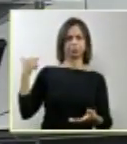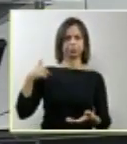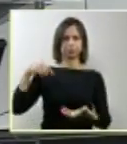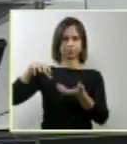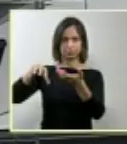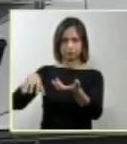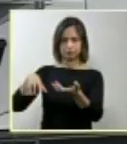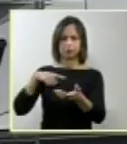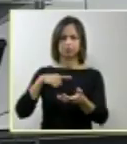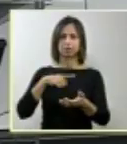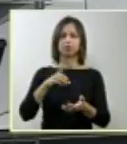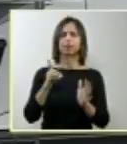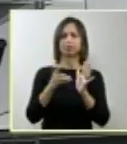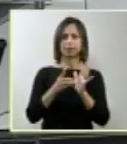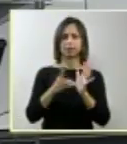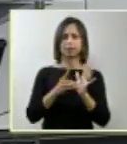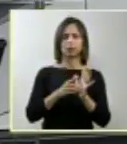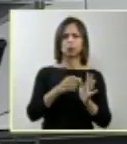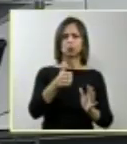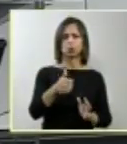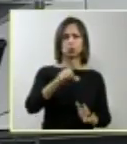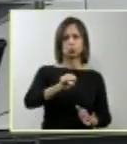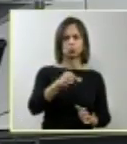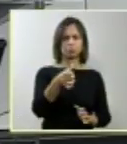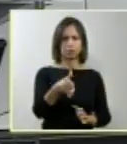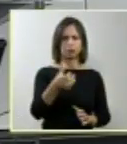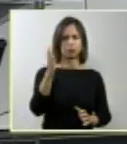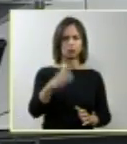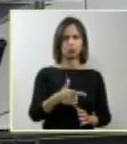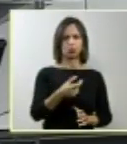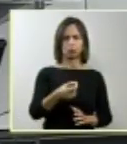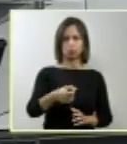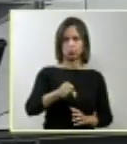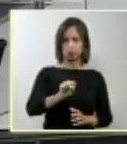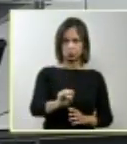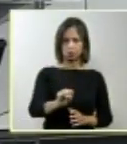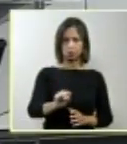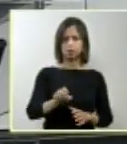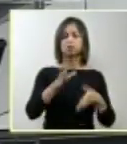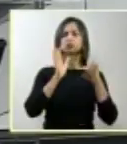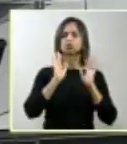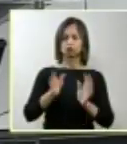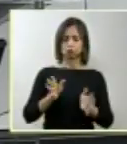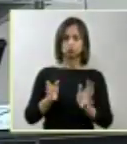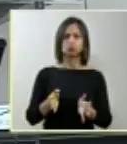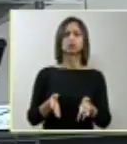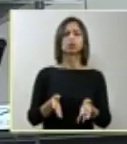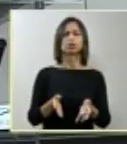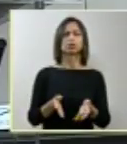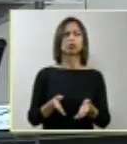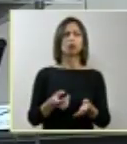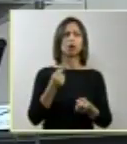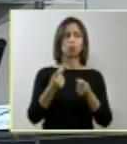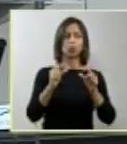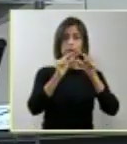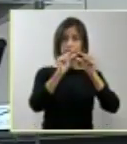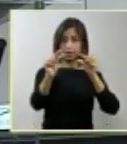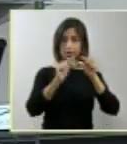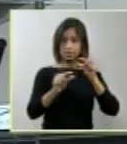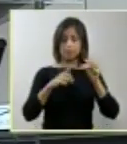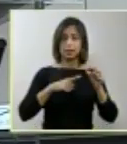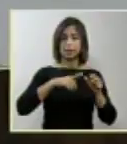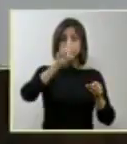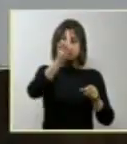através do Decreto Legislativo 186 de 2008, referendou um dos itens da Convenção sobre os